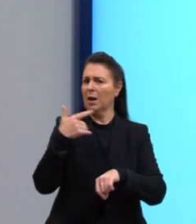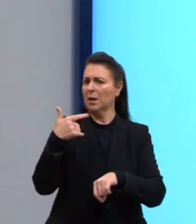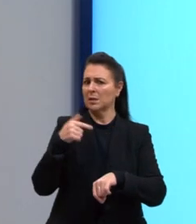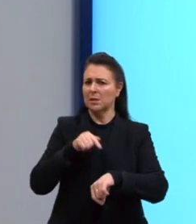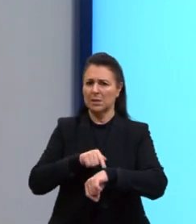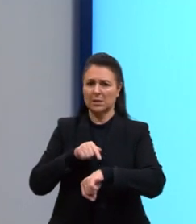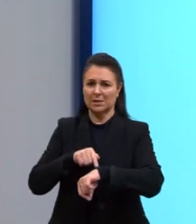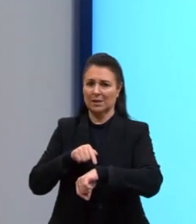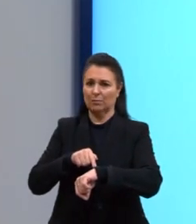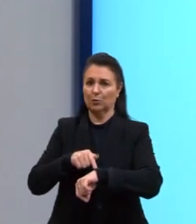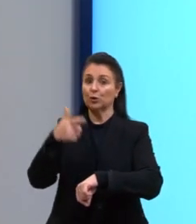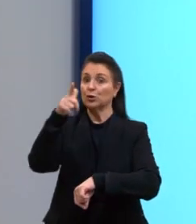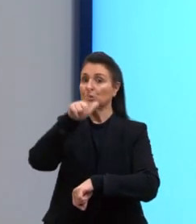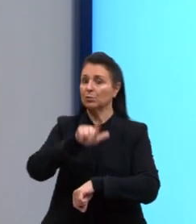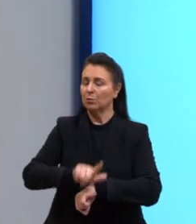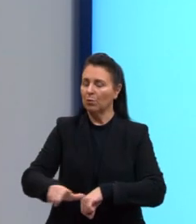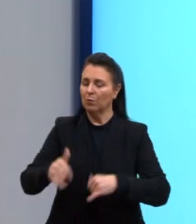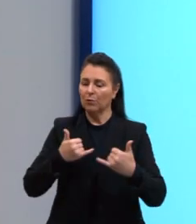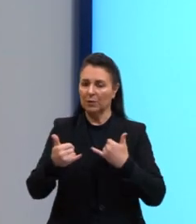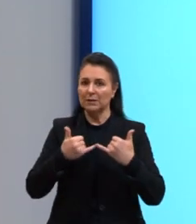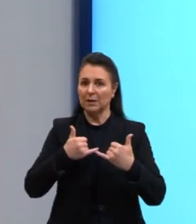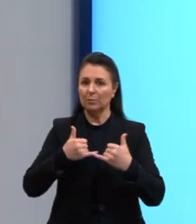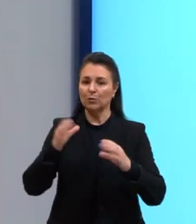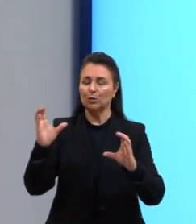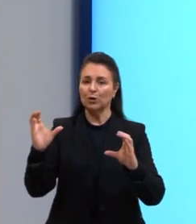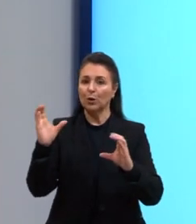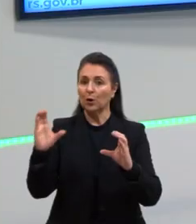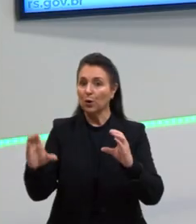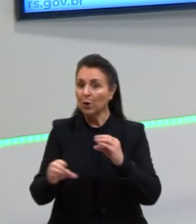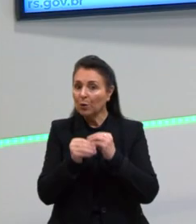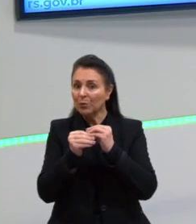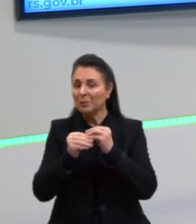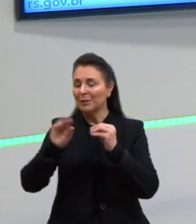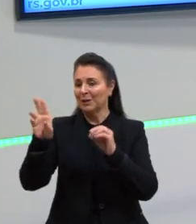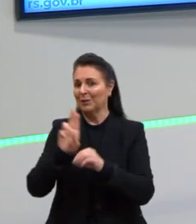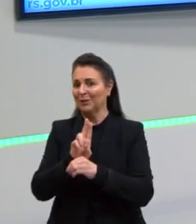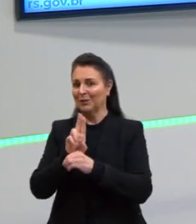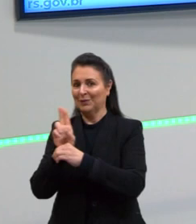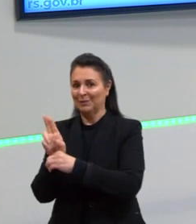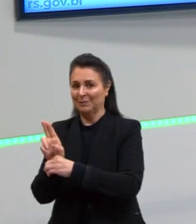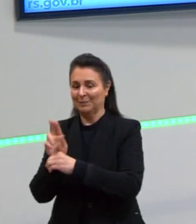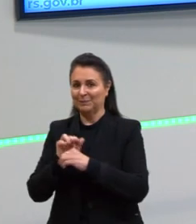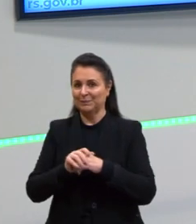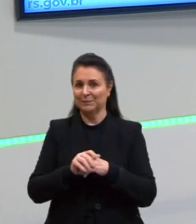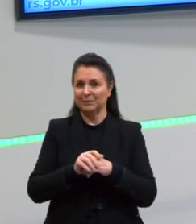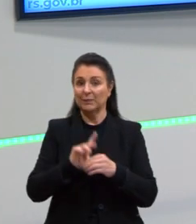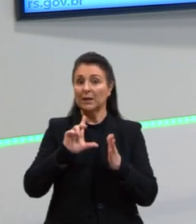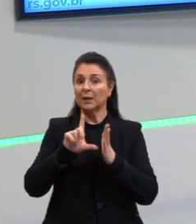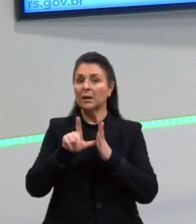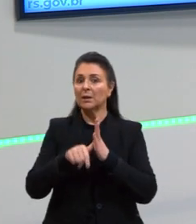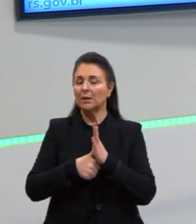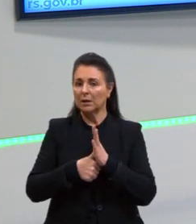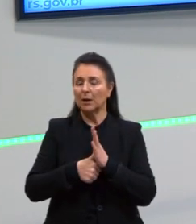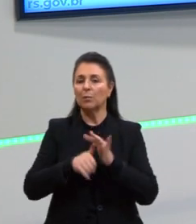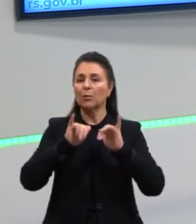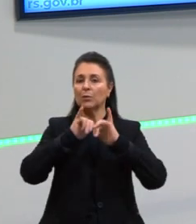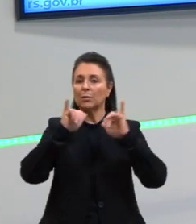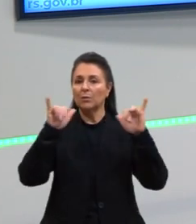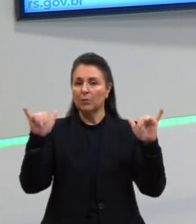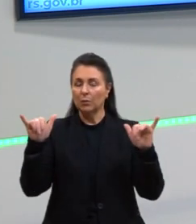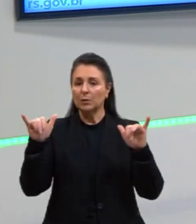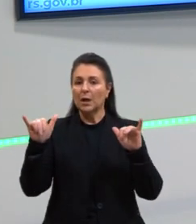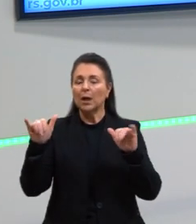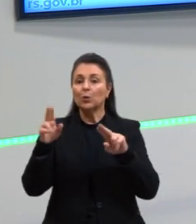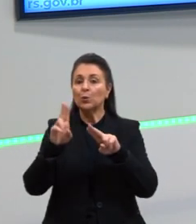novo, um exemplo de complemento nominal. E depois, aqui uma propaganda do